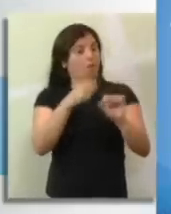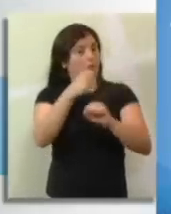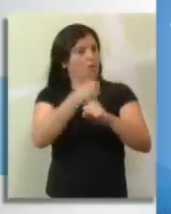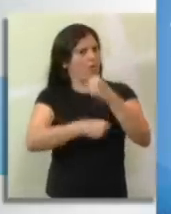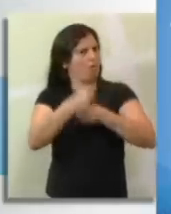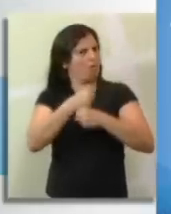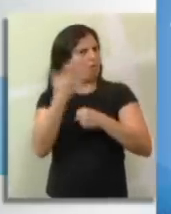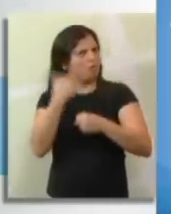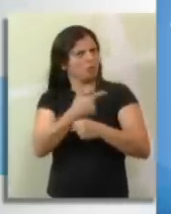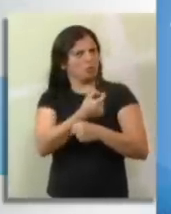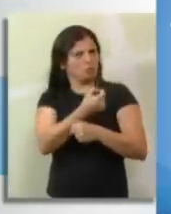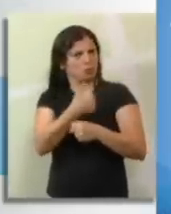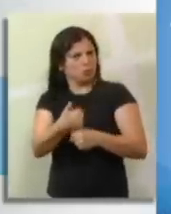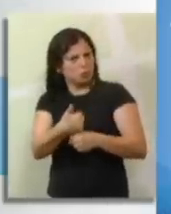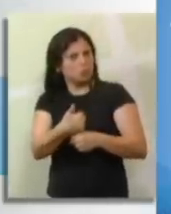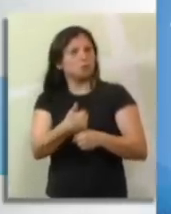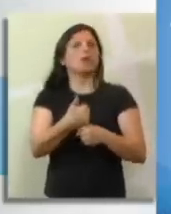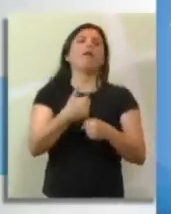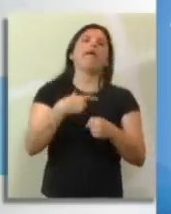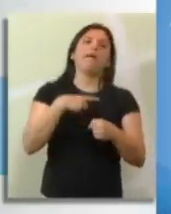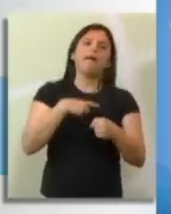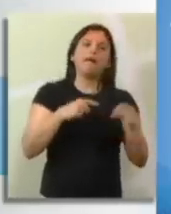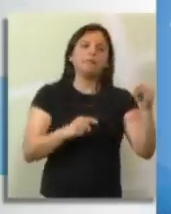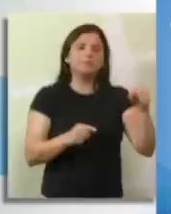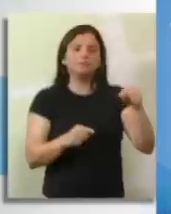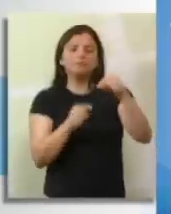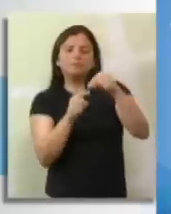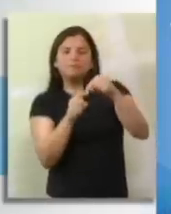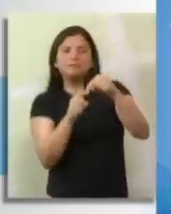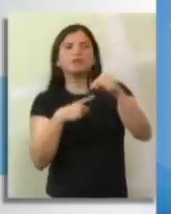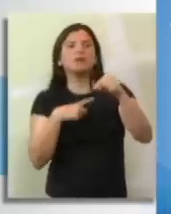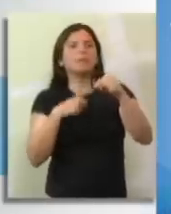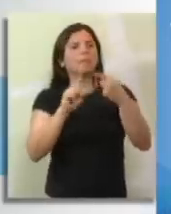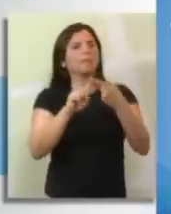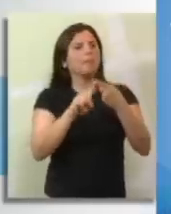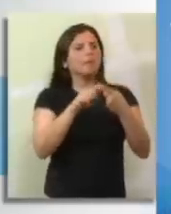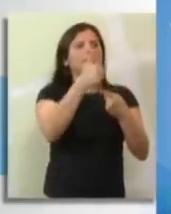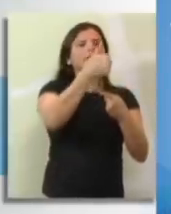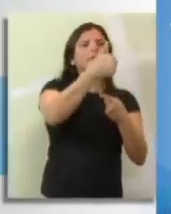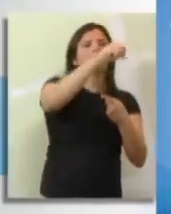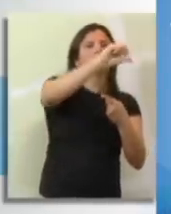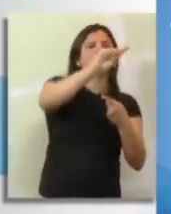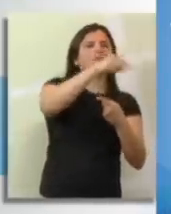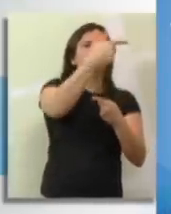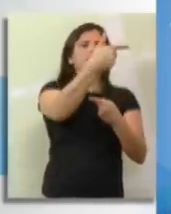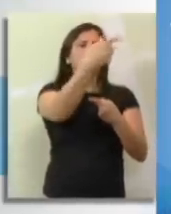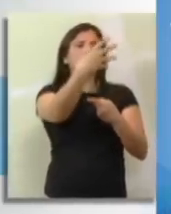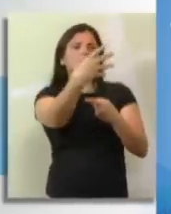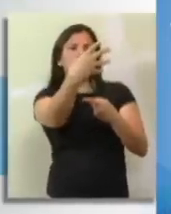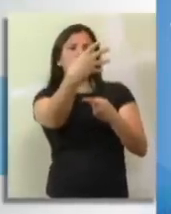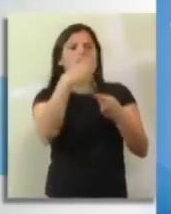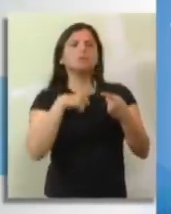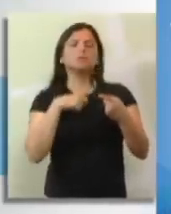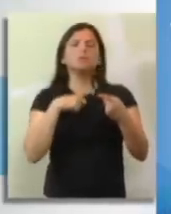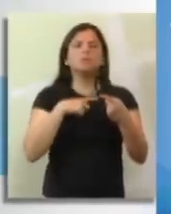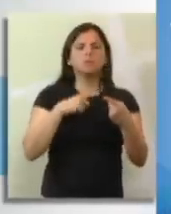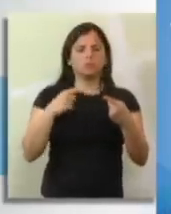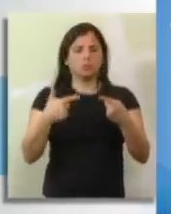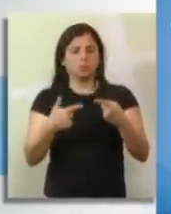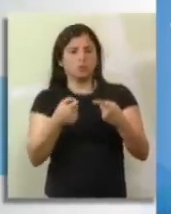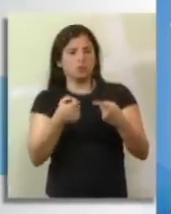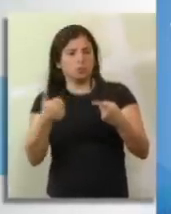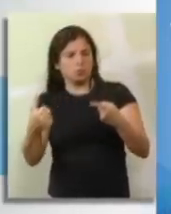o segundo, referente ao ano de 2011, chega a 19,24 milhões. Comparando os dois pontos e calculando a